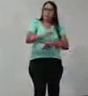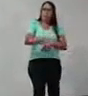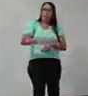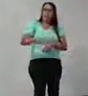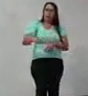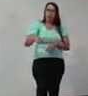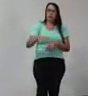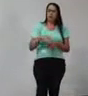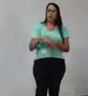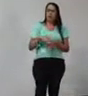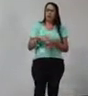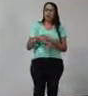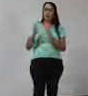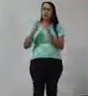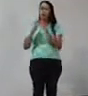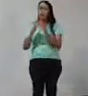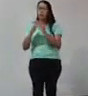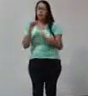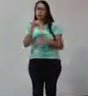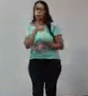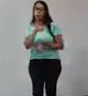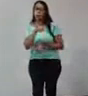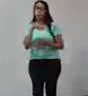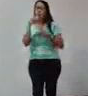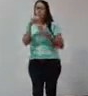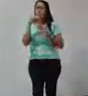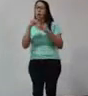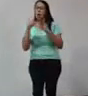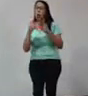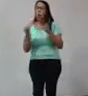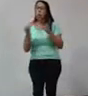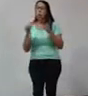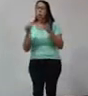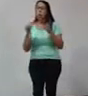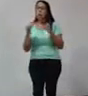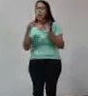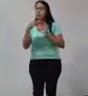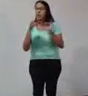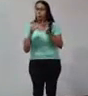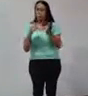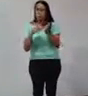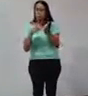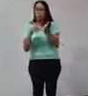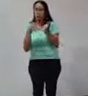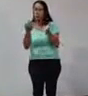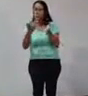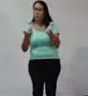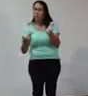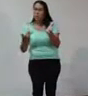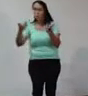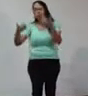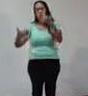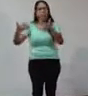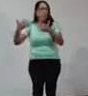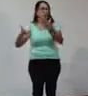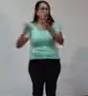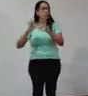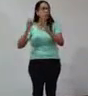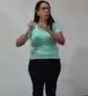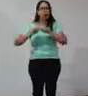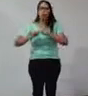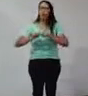em casa querendo também falar em casa sobre isso, levavam seus desenhos, e parece que ficou